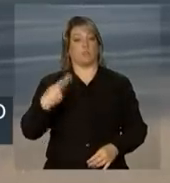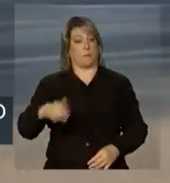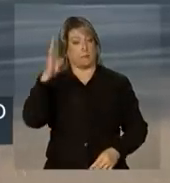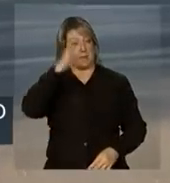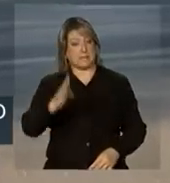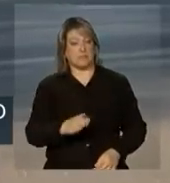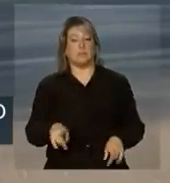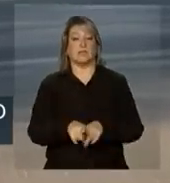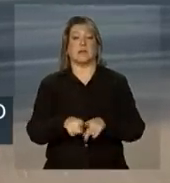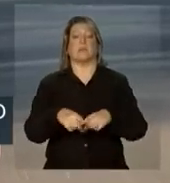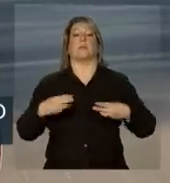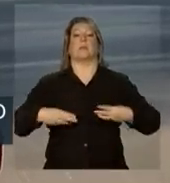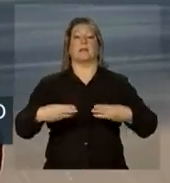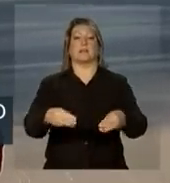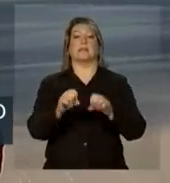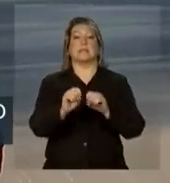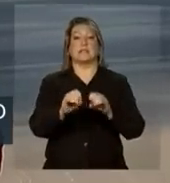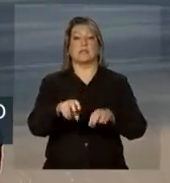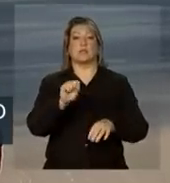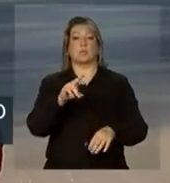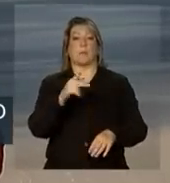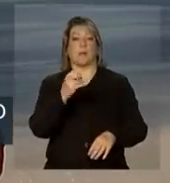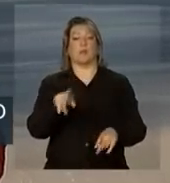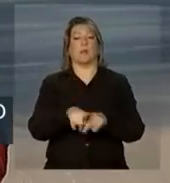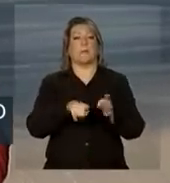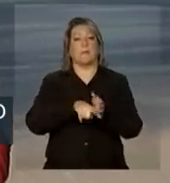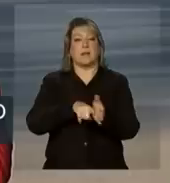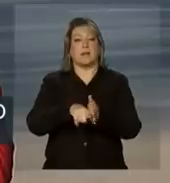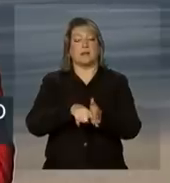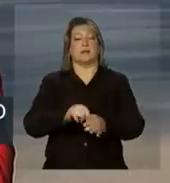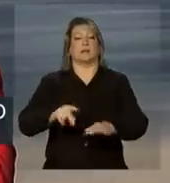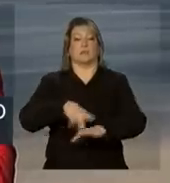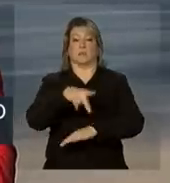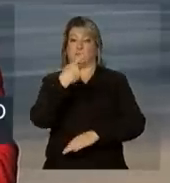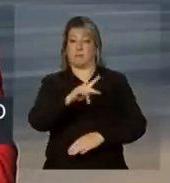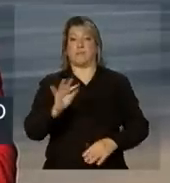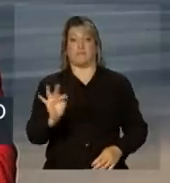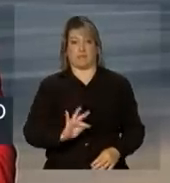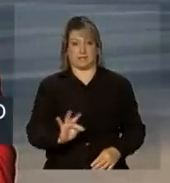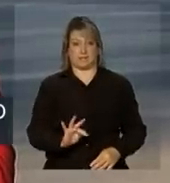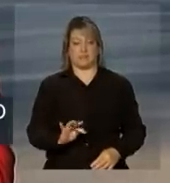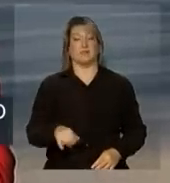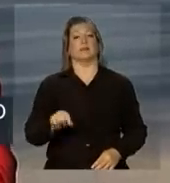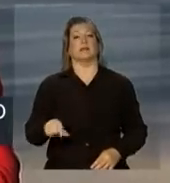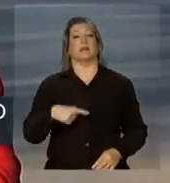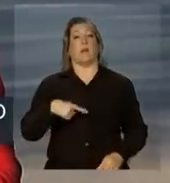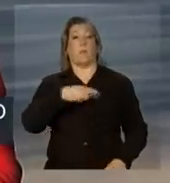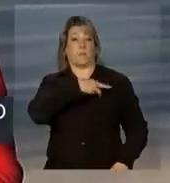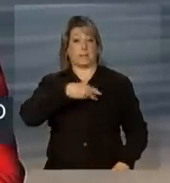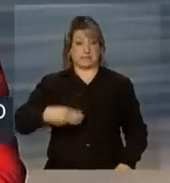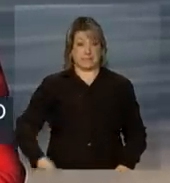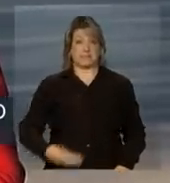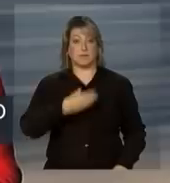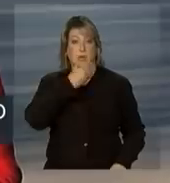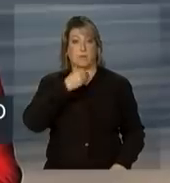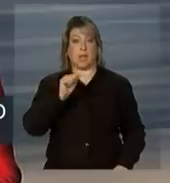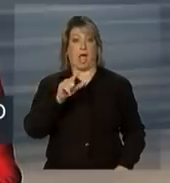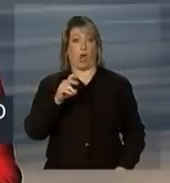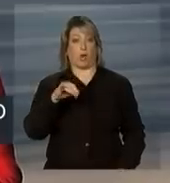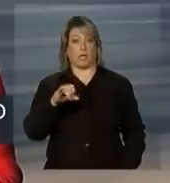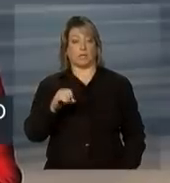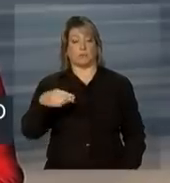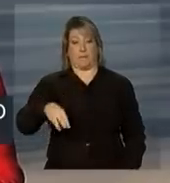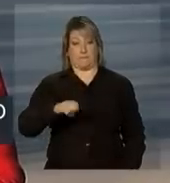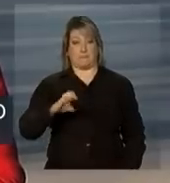do Brasil, e o Ministério do Ensino Superior e da Pesquisa da República da França. E o Ministério da Educação, Aloysio